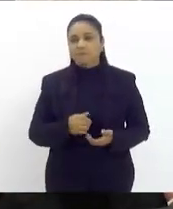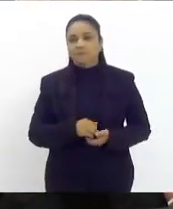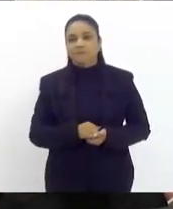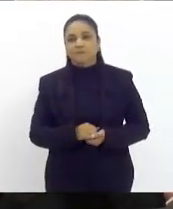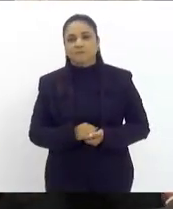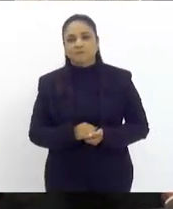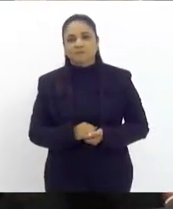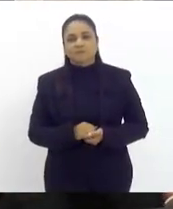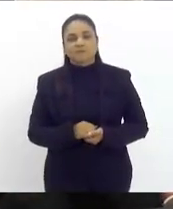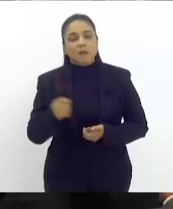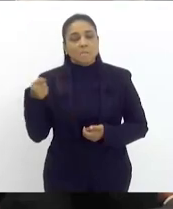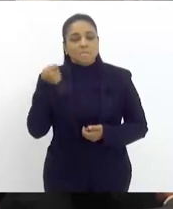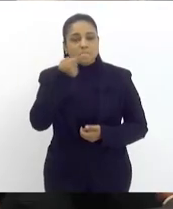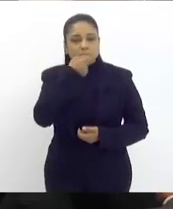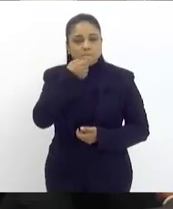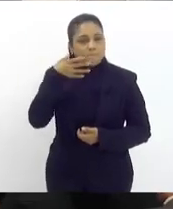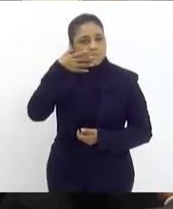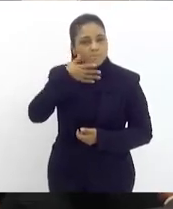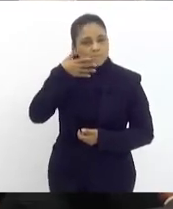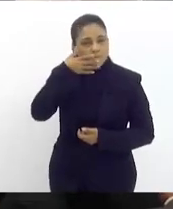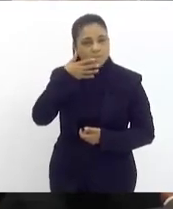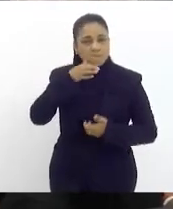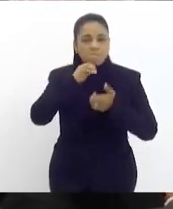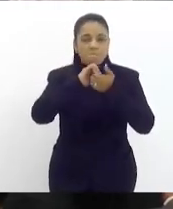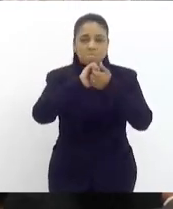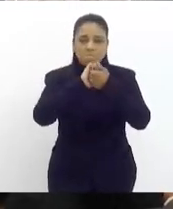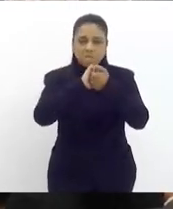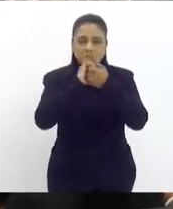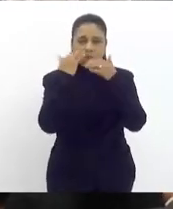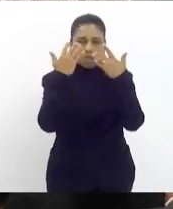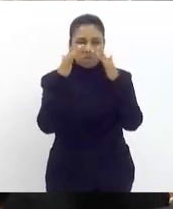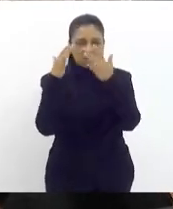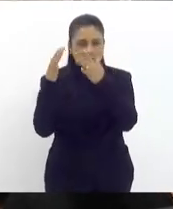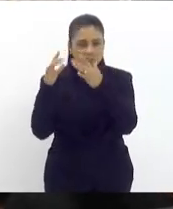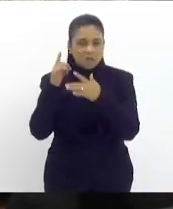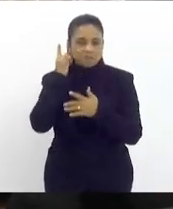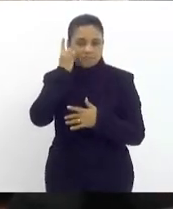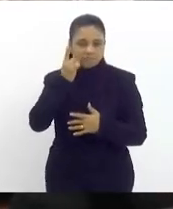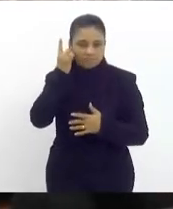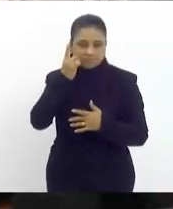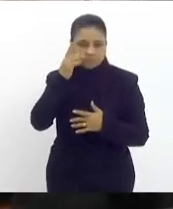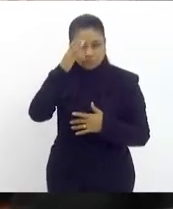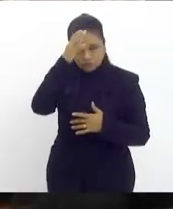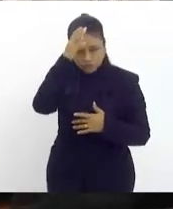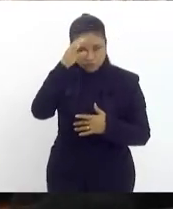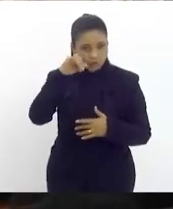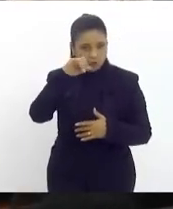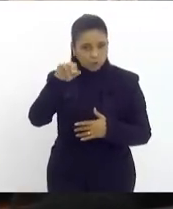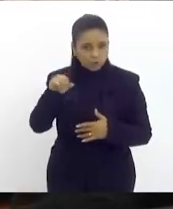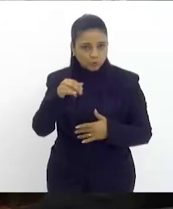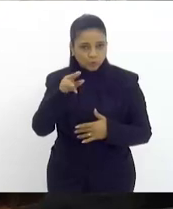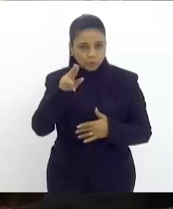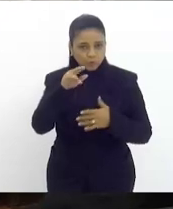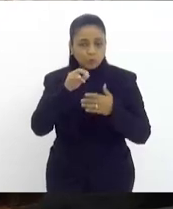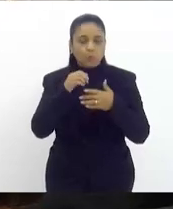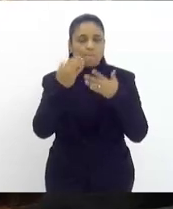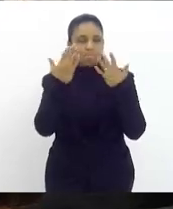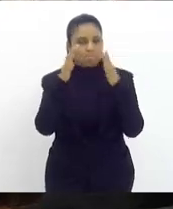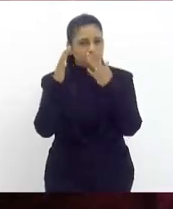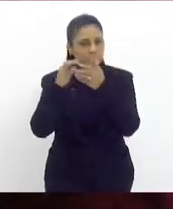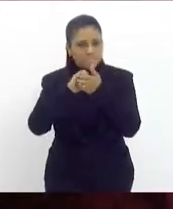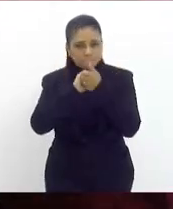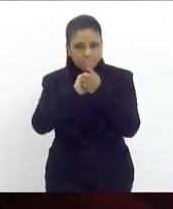uso aqui da palavra só para poder parabenizar a iniciativa da deputada Tia Ju, é por demais